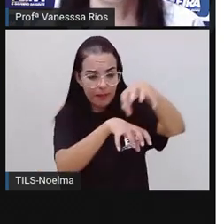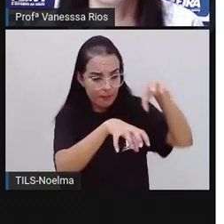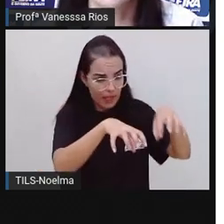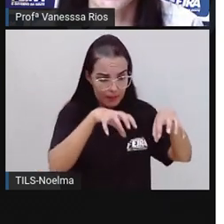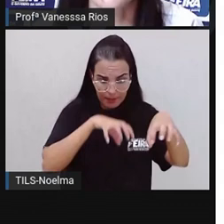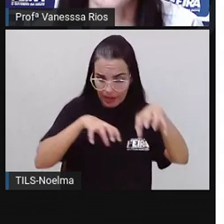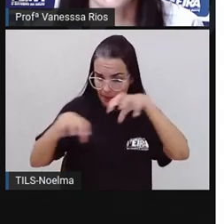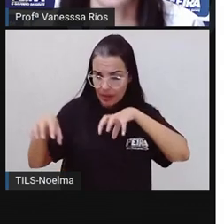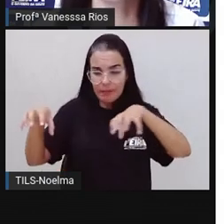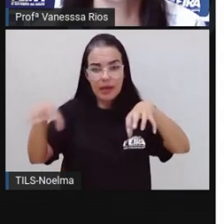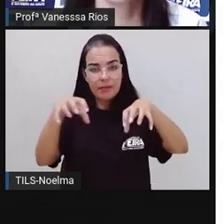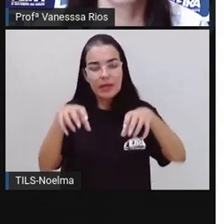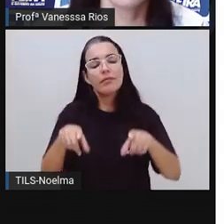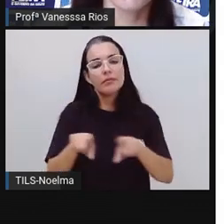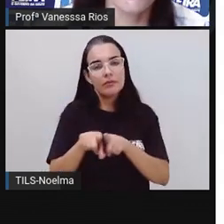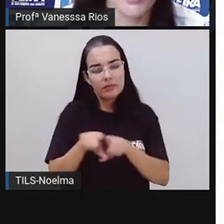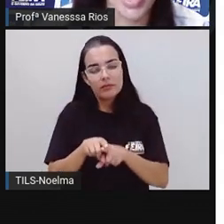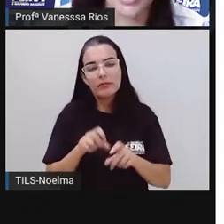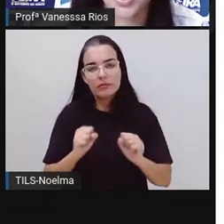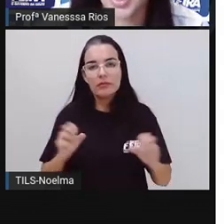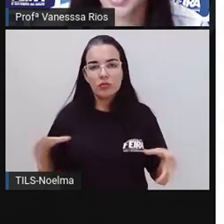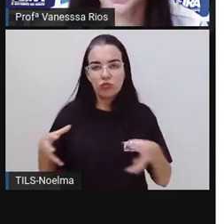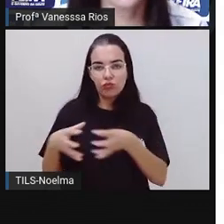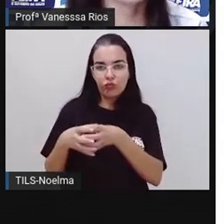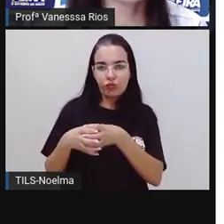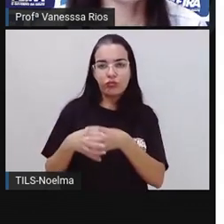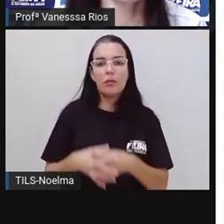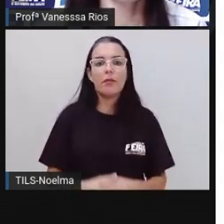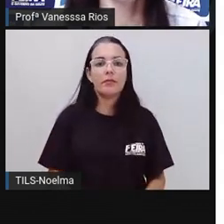correspondem aí aos povoados.